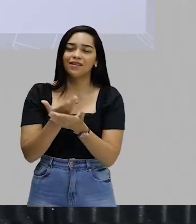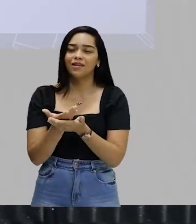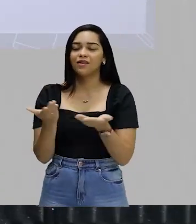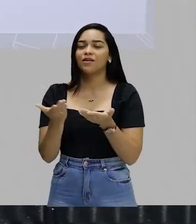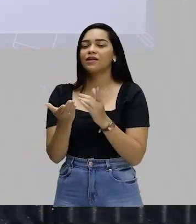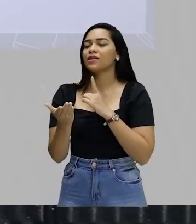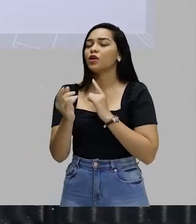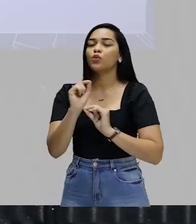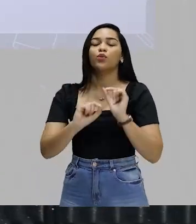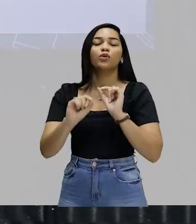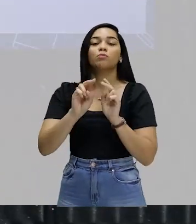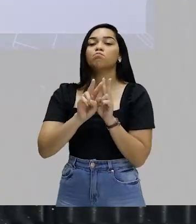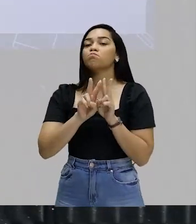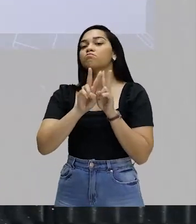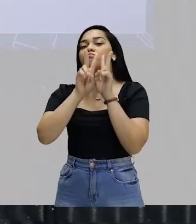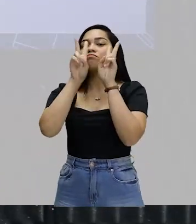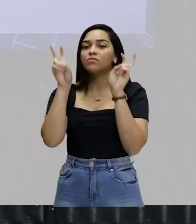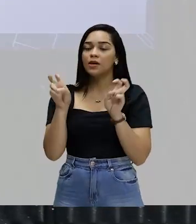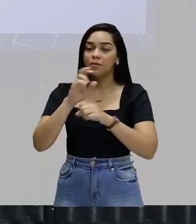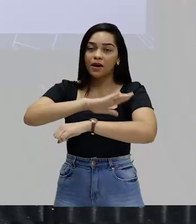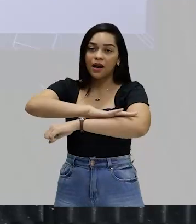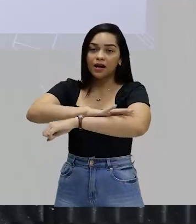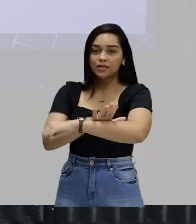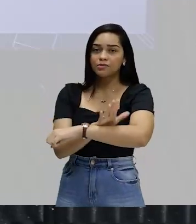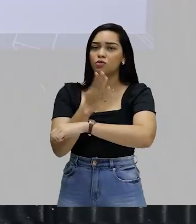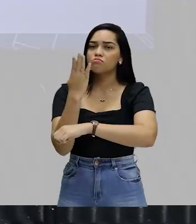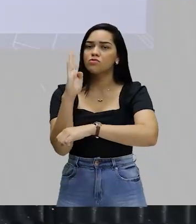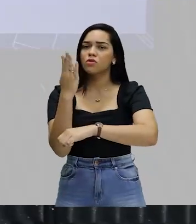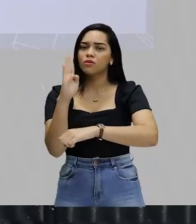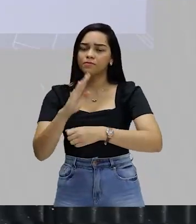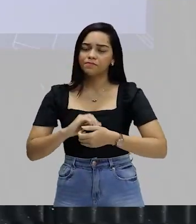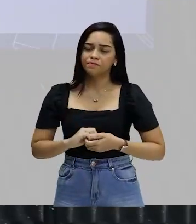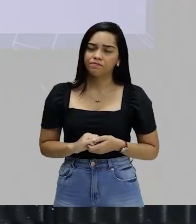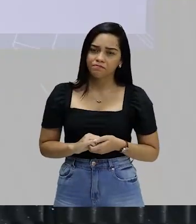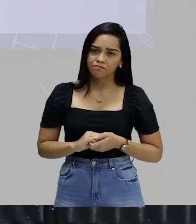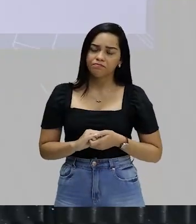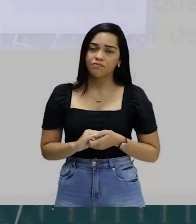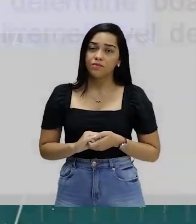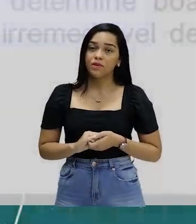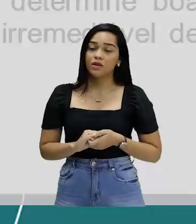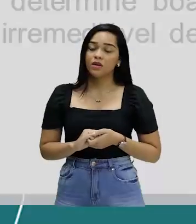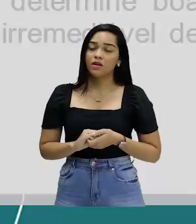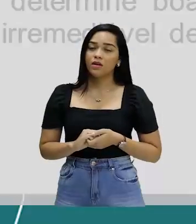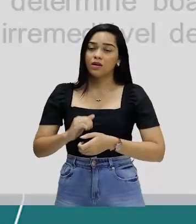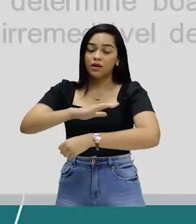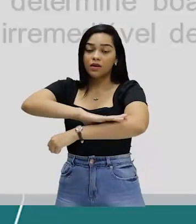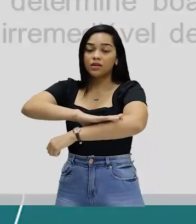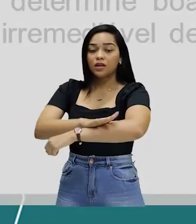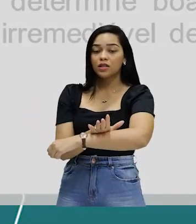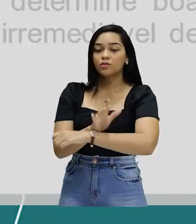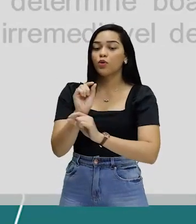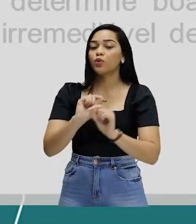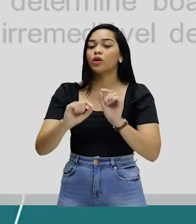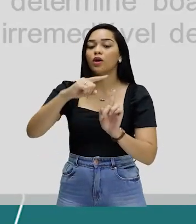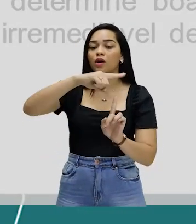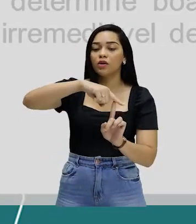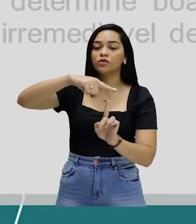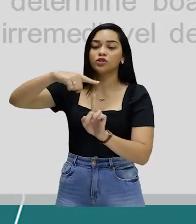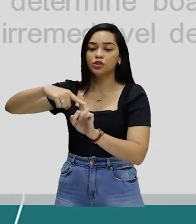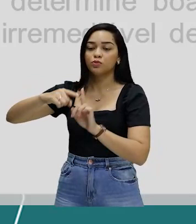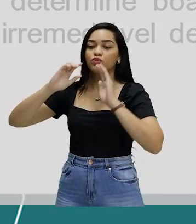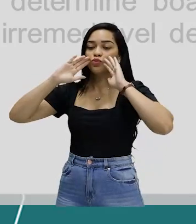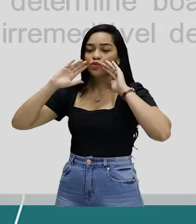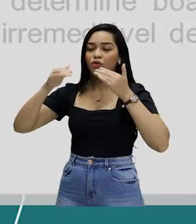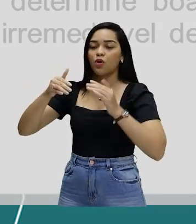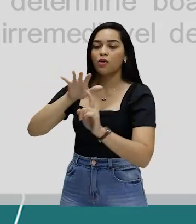A gente começa a aula falando sobre racismo biológico. Esse racismo é um dos tipos que mais